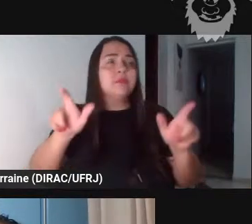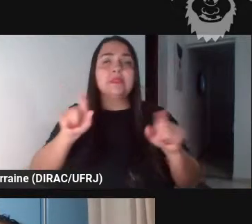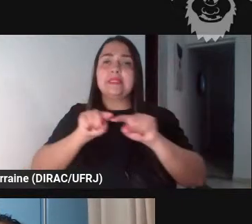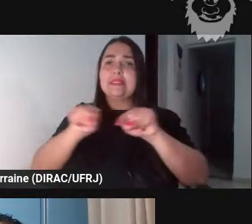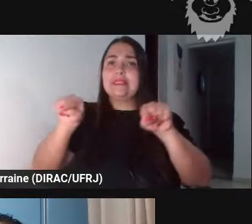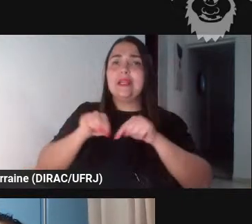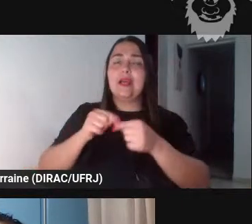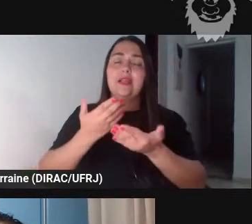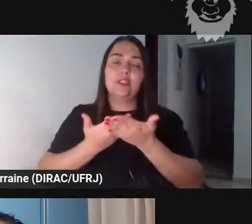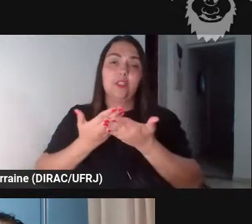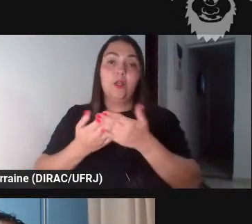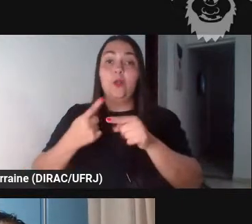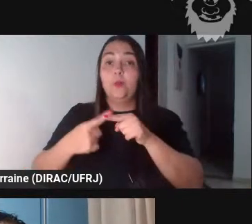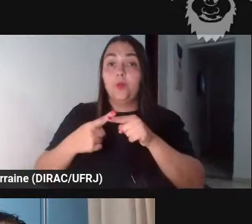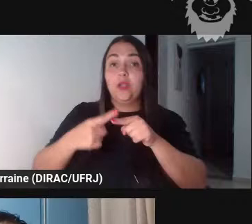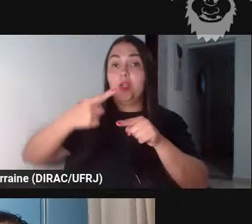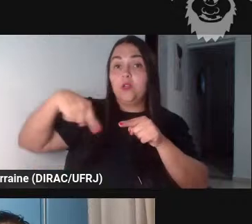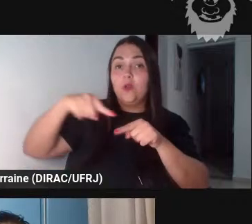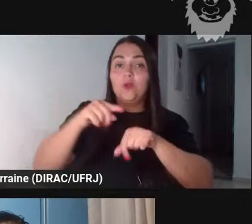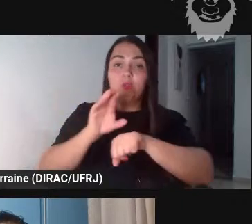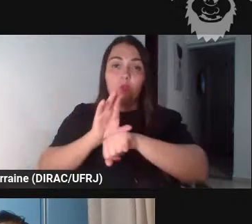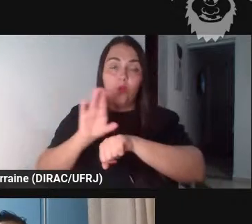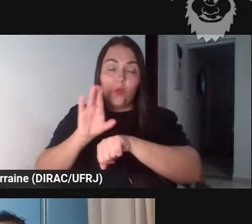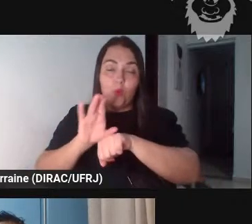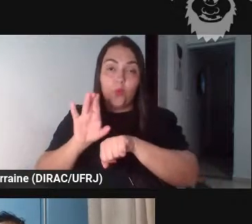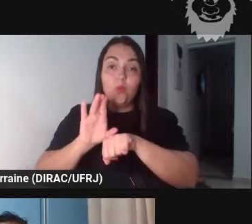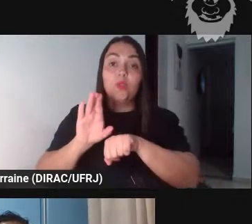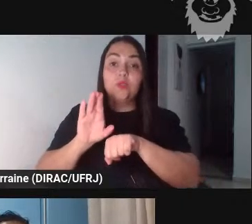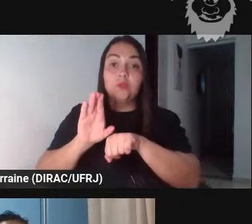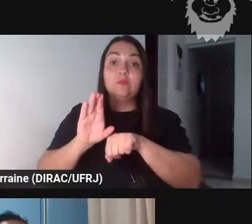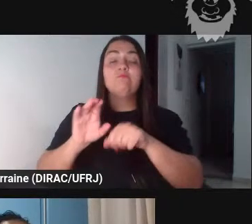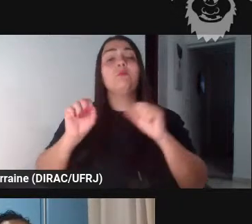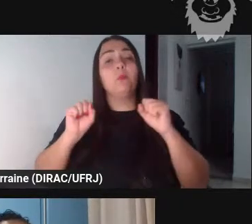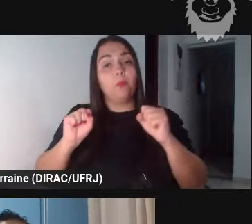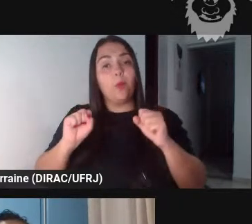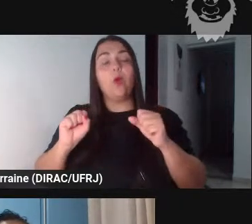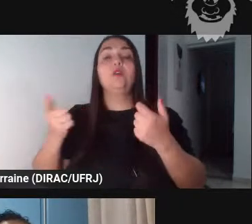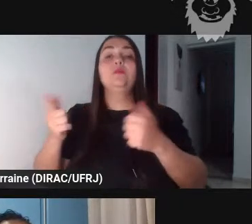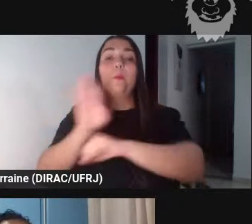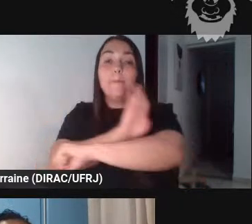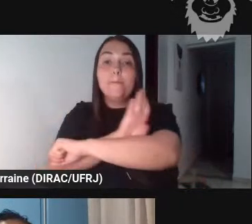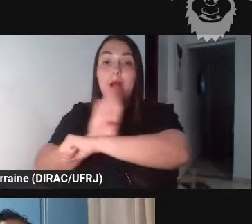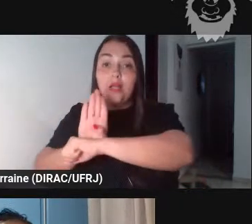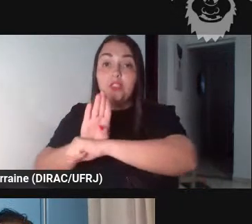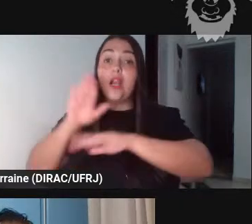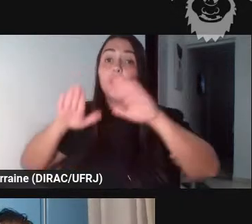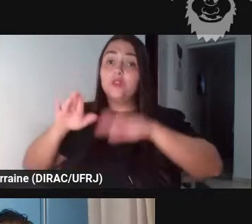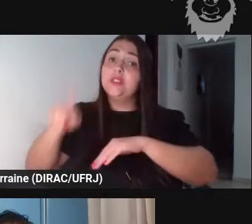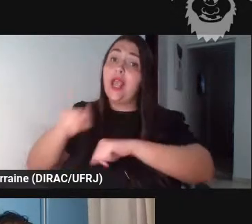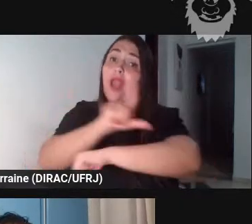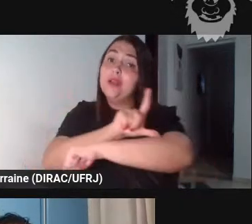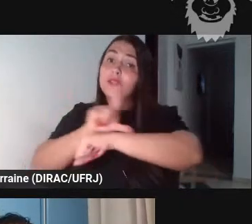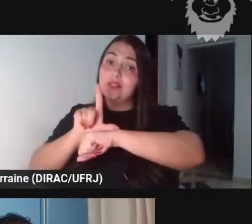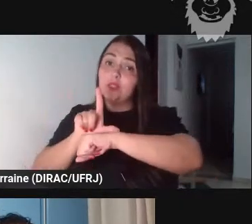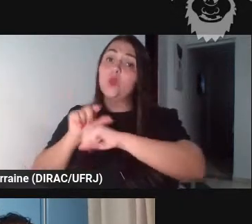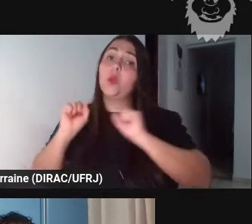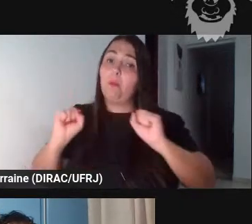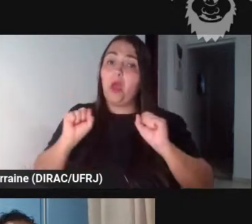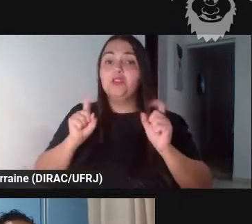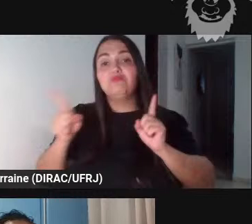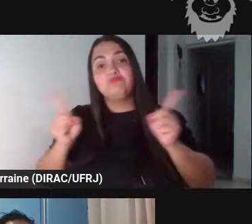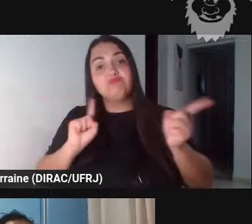curso quase sempre ele pode ser bacharelado mas na maioria das vezes ele é licenciatura também então ele